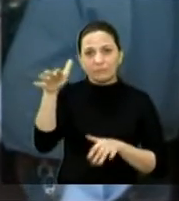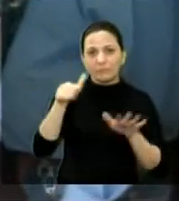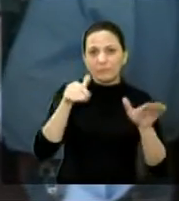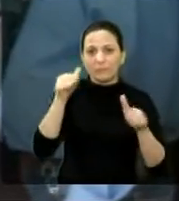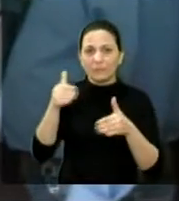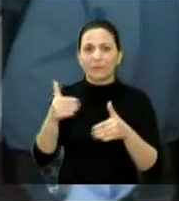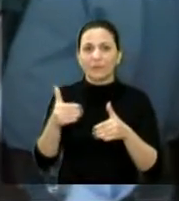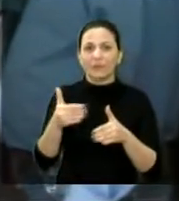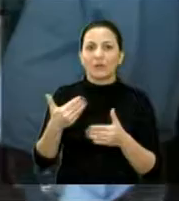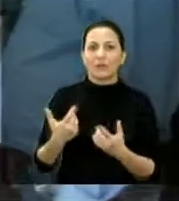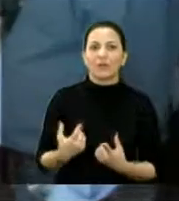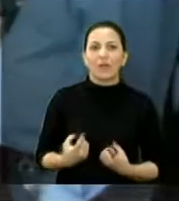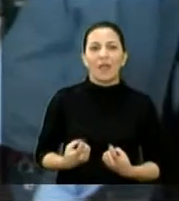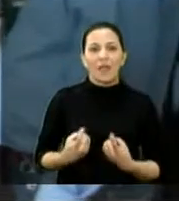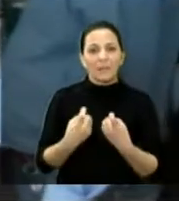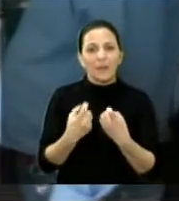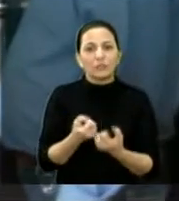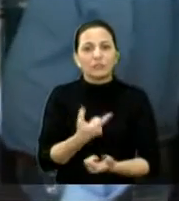que trouxe os vermífugos.